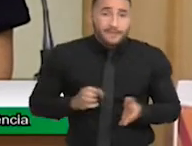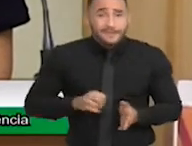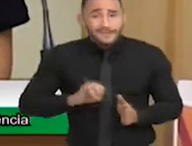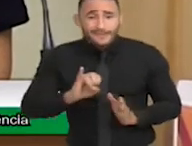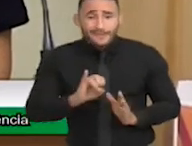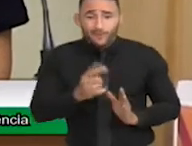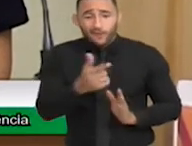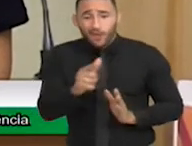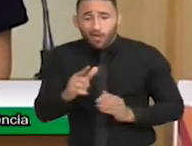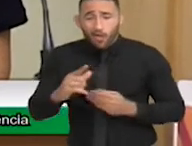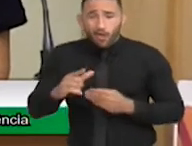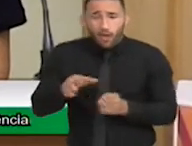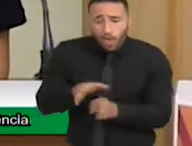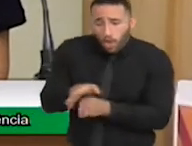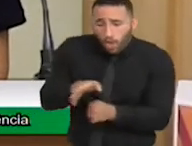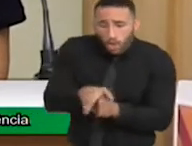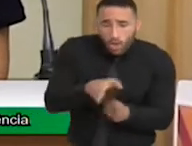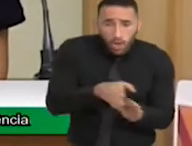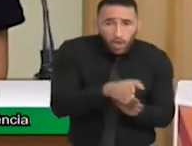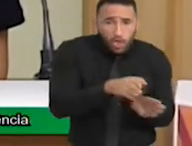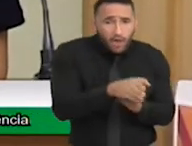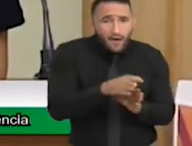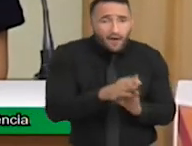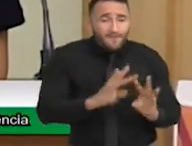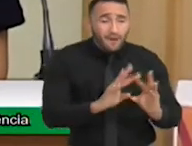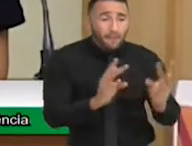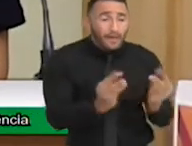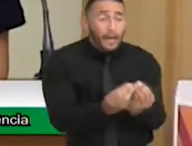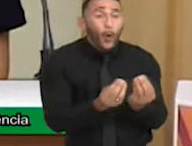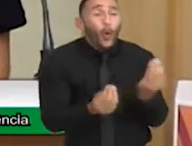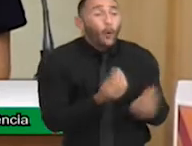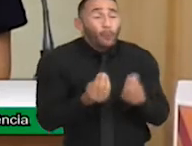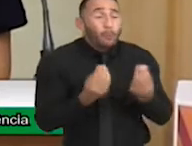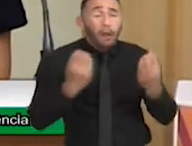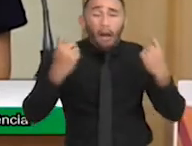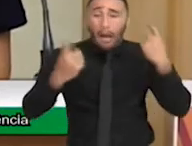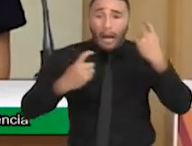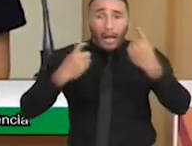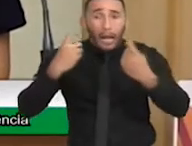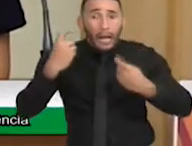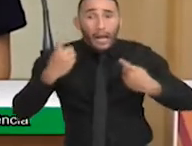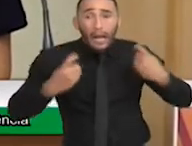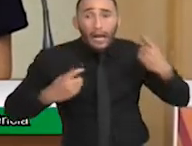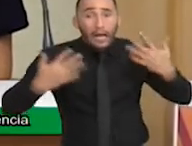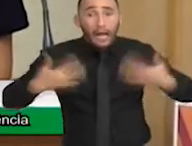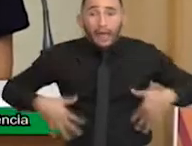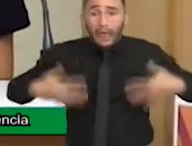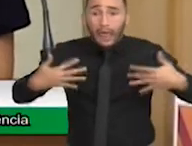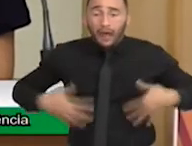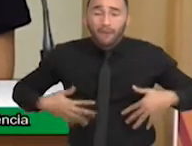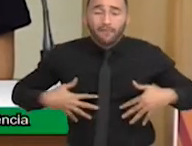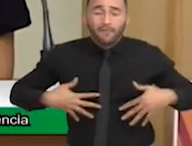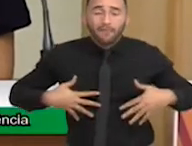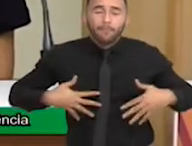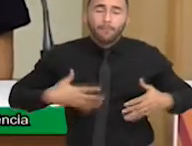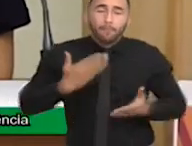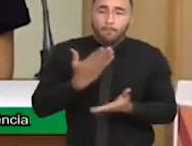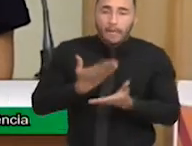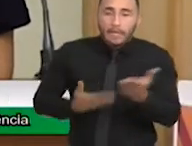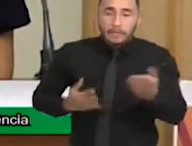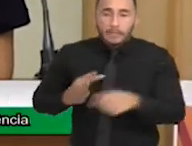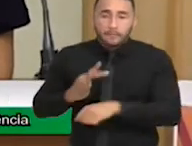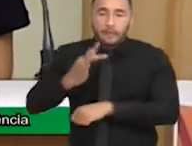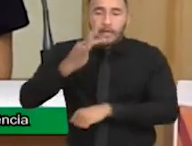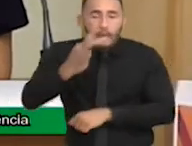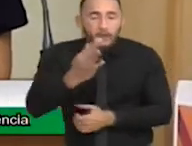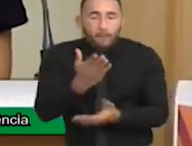orientações, famílias inteiras ficam desesperadas numa espera que tira a esperança, a dignidade.